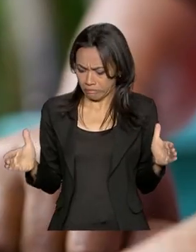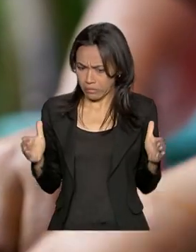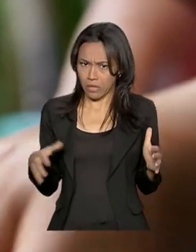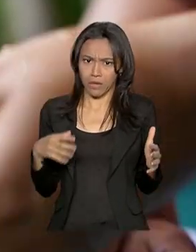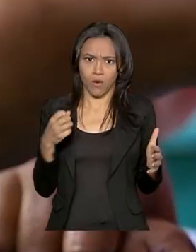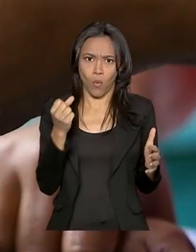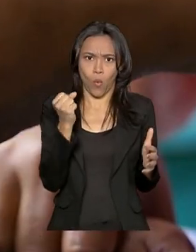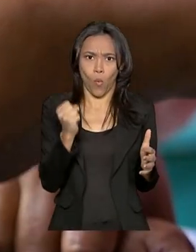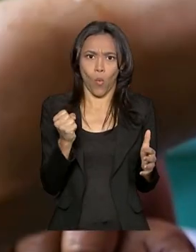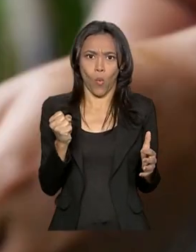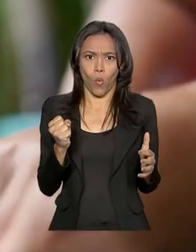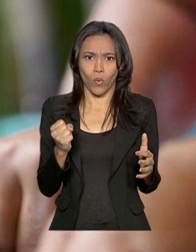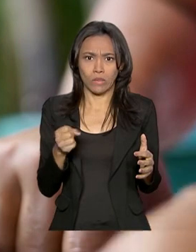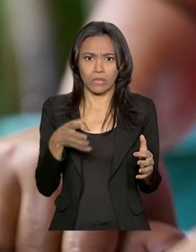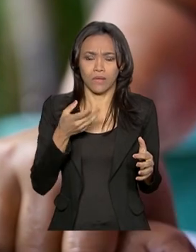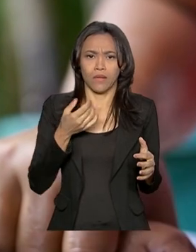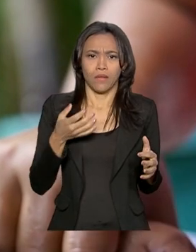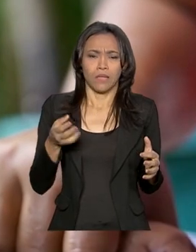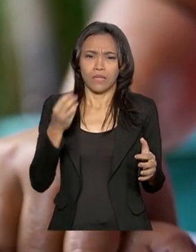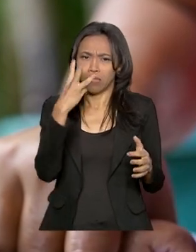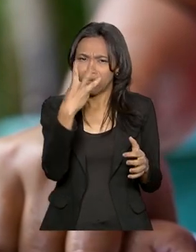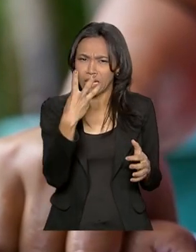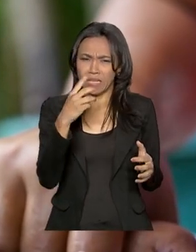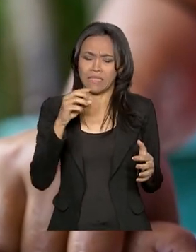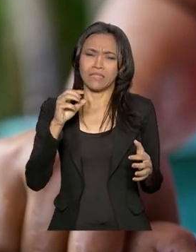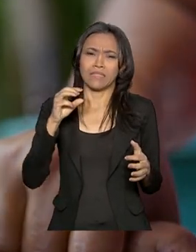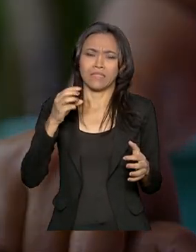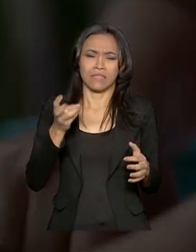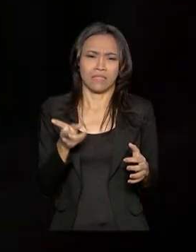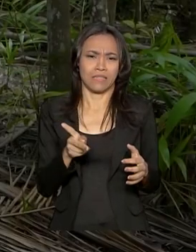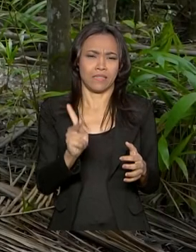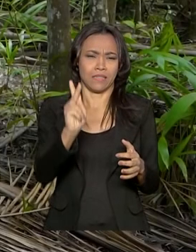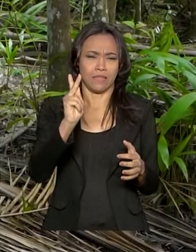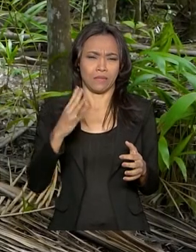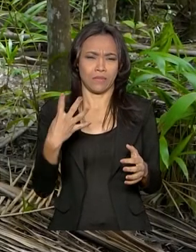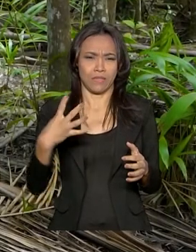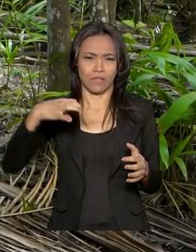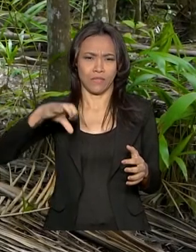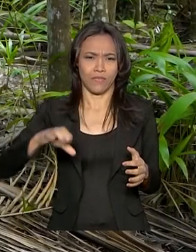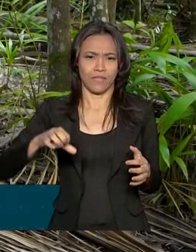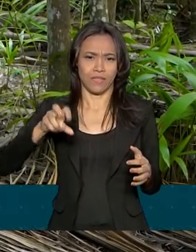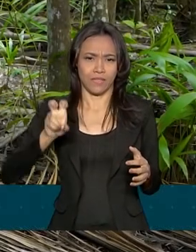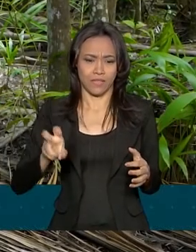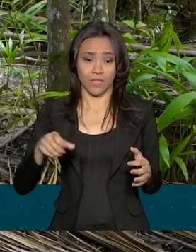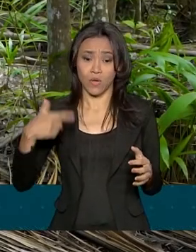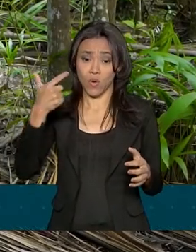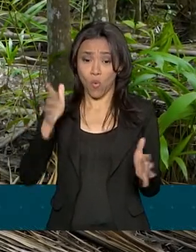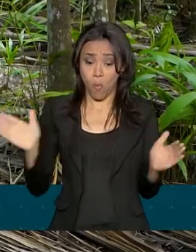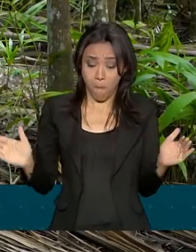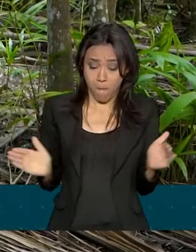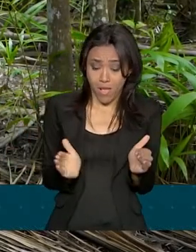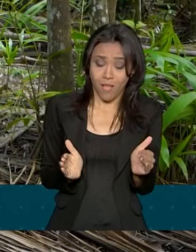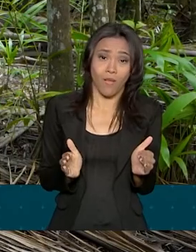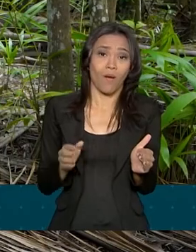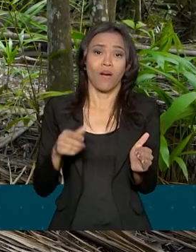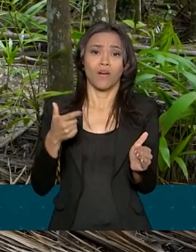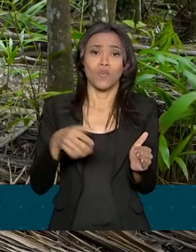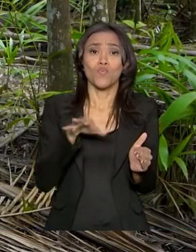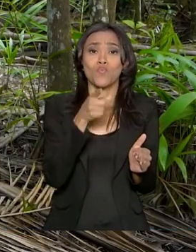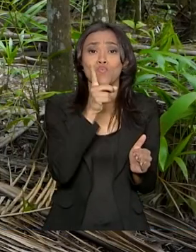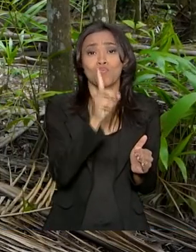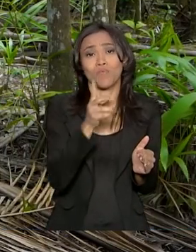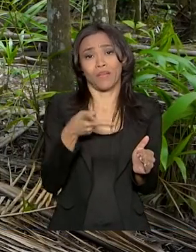outros. Ela deu 3,495 E os outros, o menor, o mais velho, deu 1